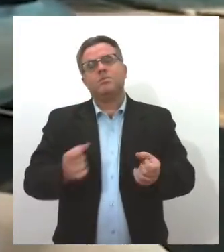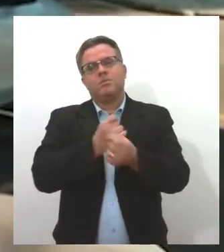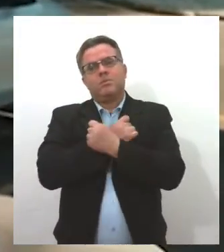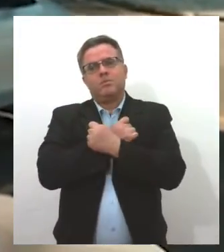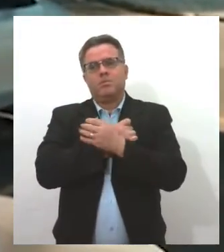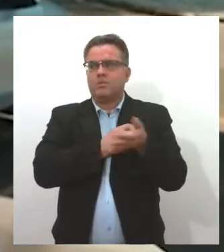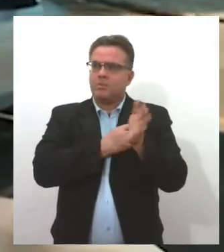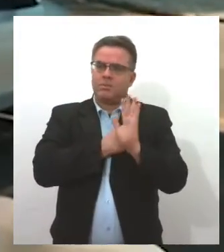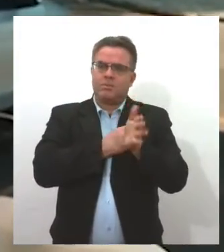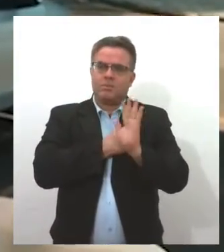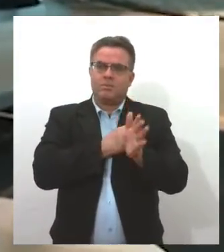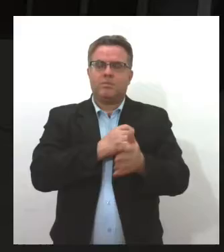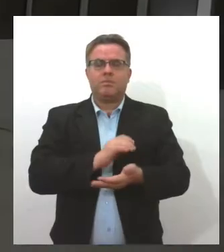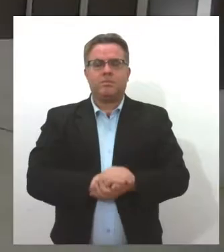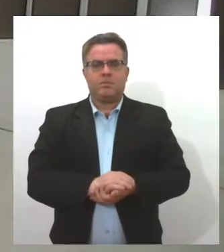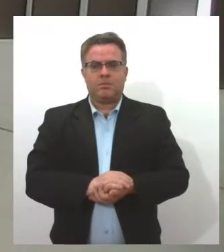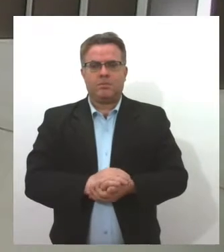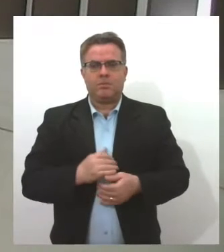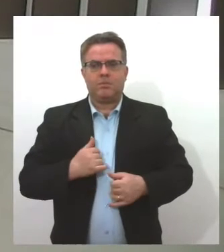Tchau, tchau!